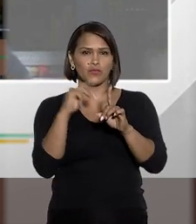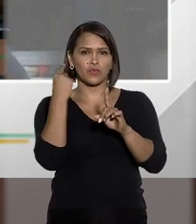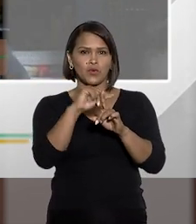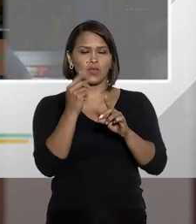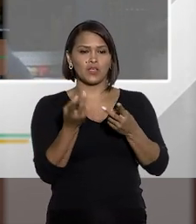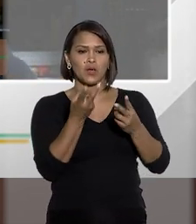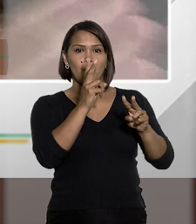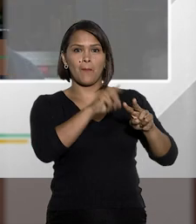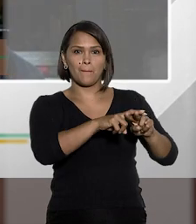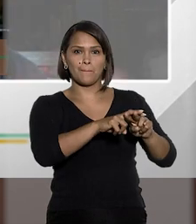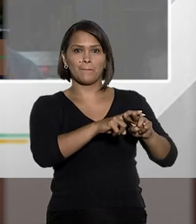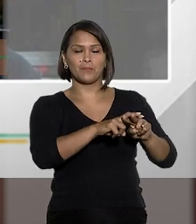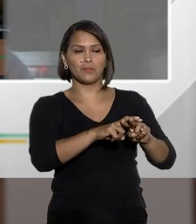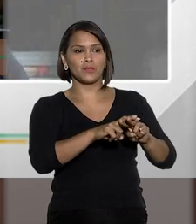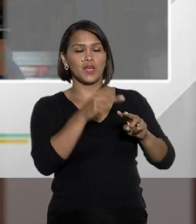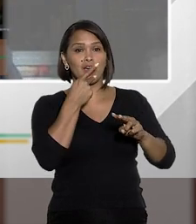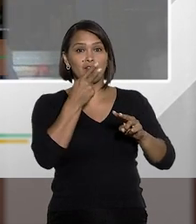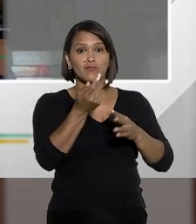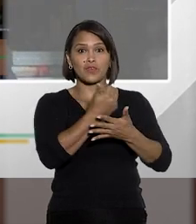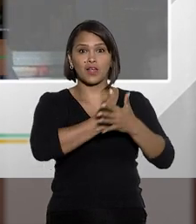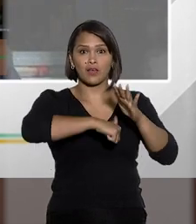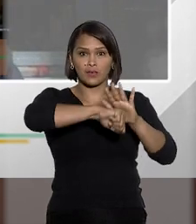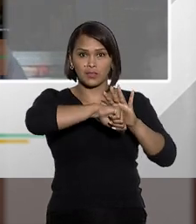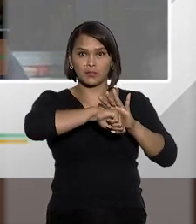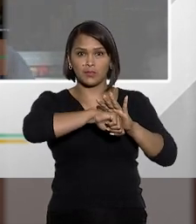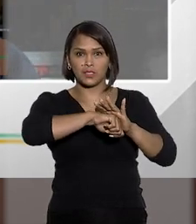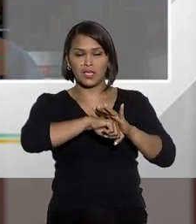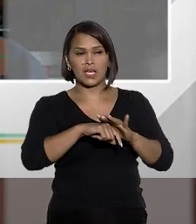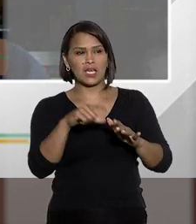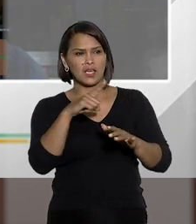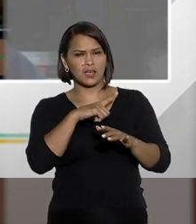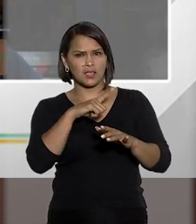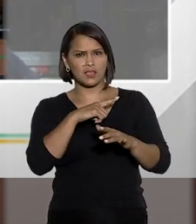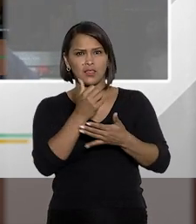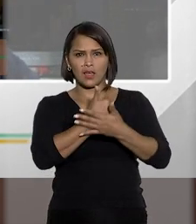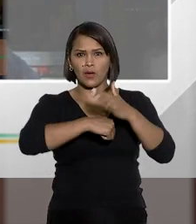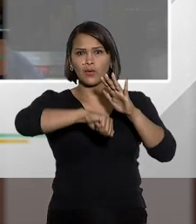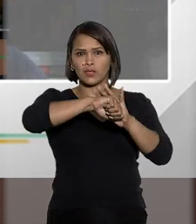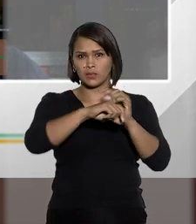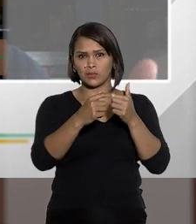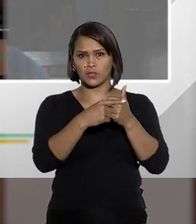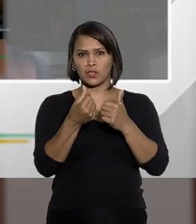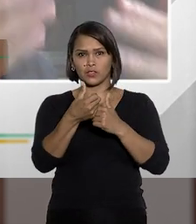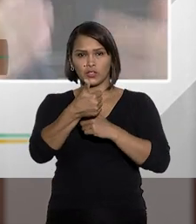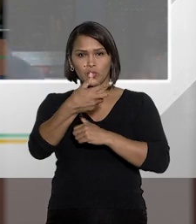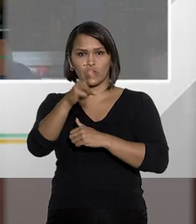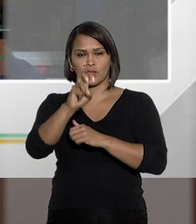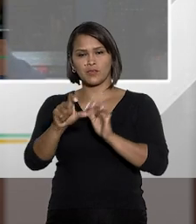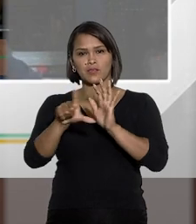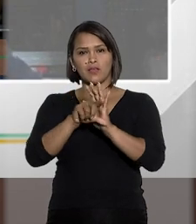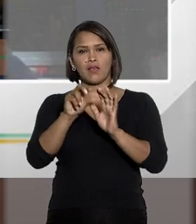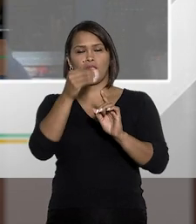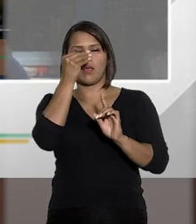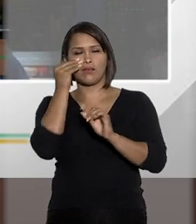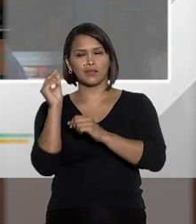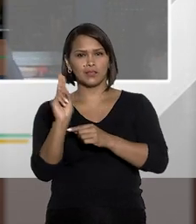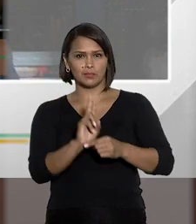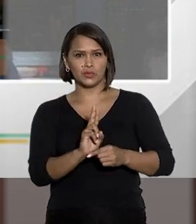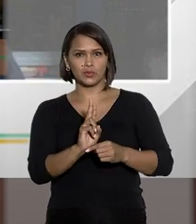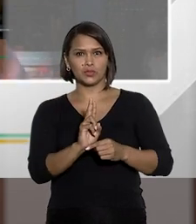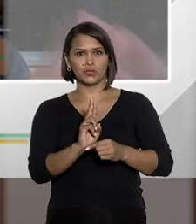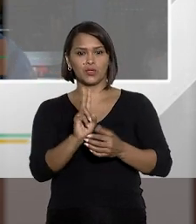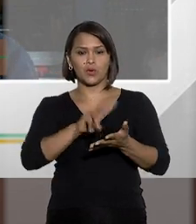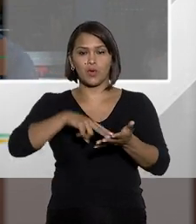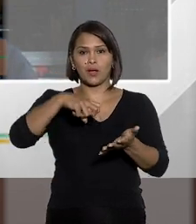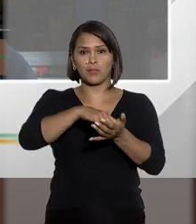violência um preso a confessar um crime. Será que ele estará cometendo o crime do artigo 15 da lei de abuso de